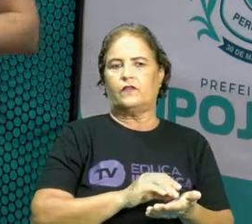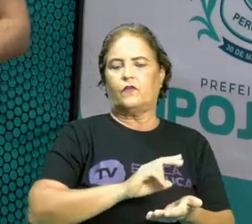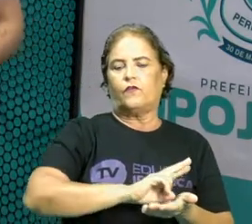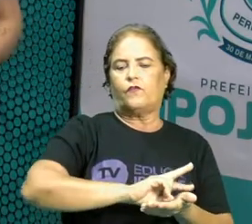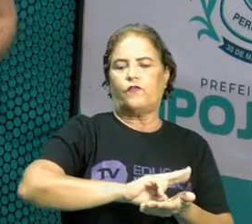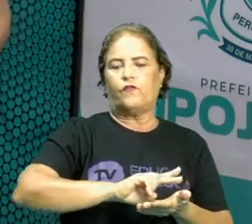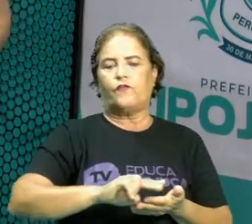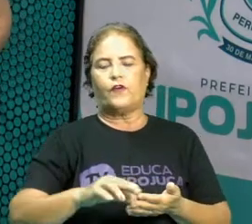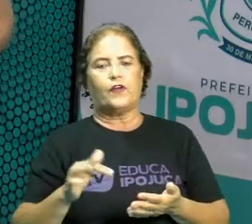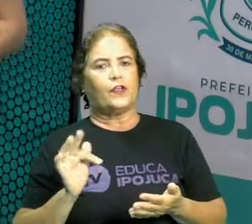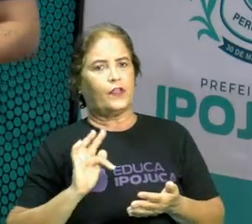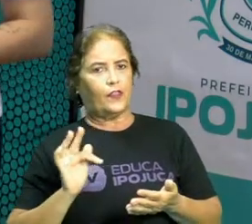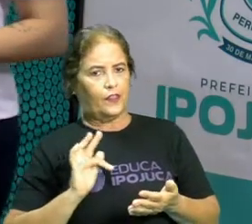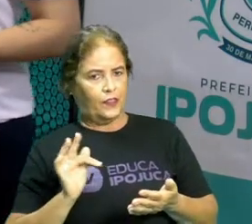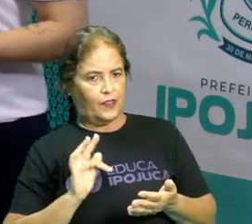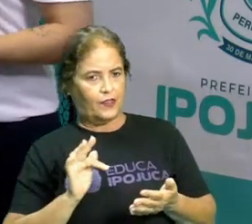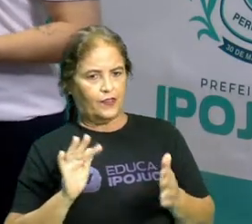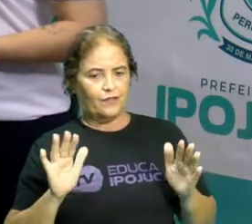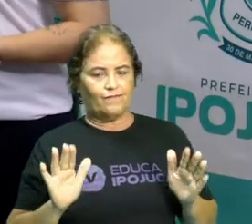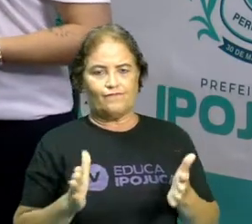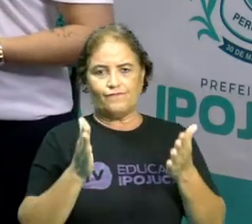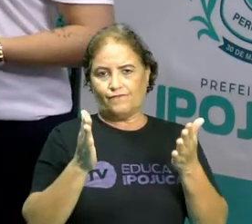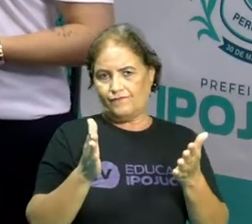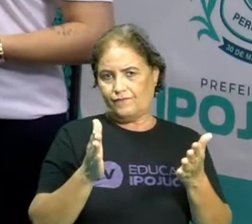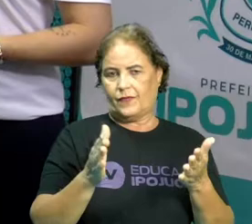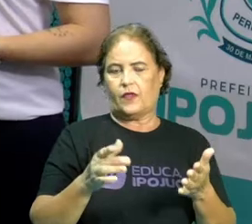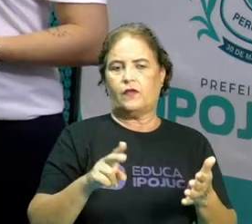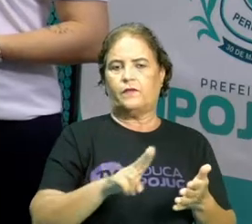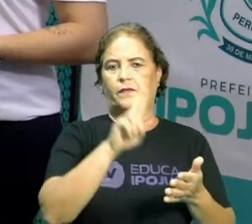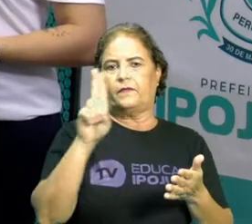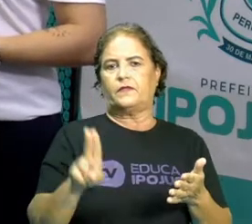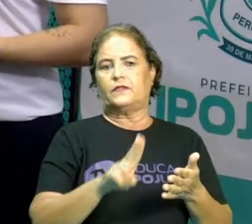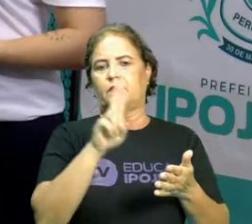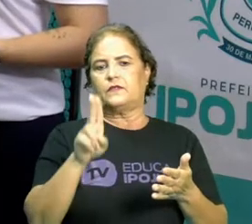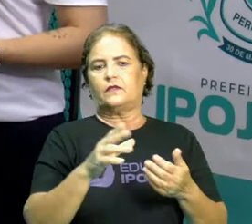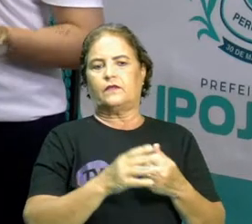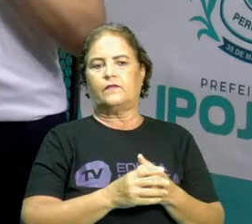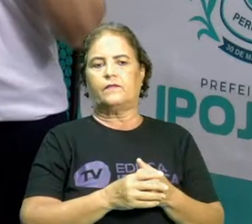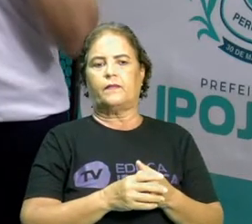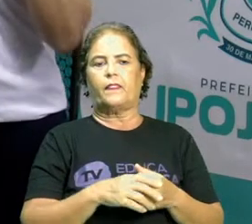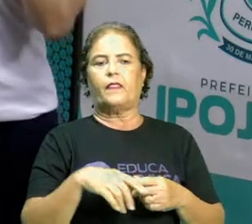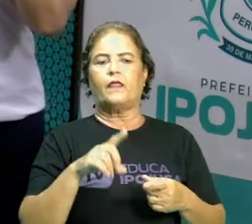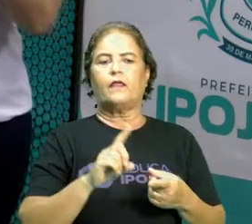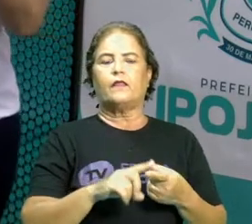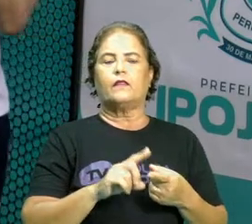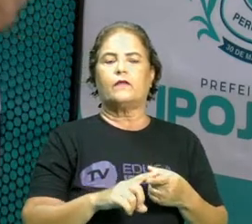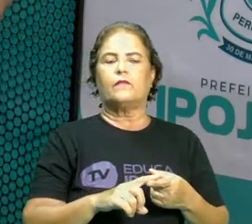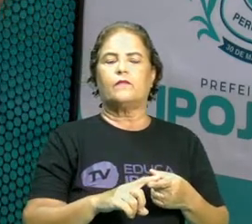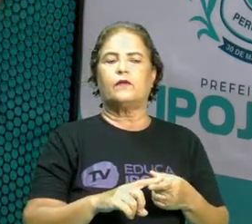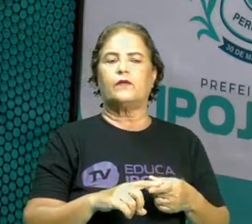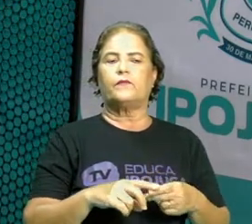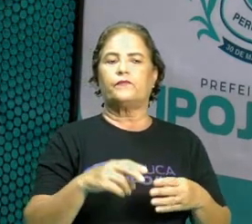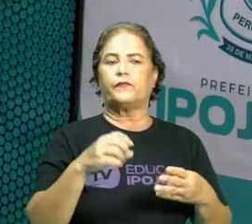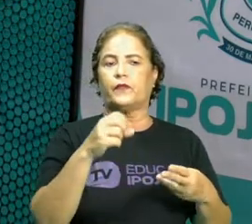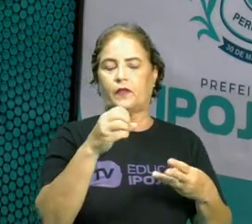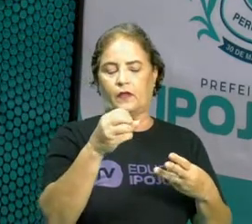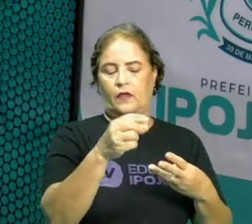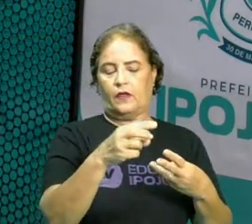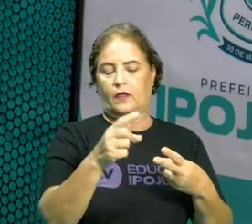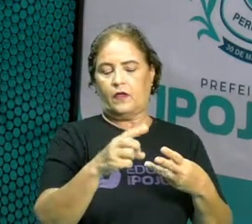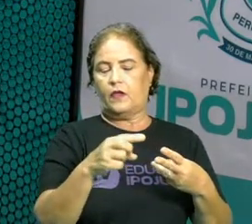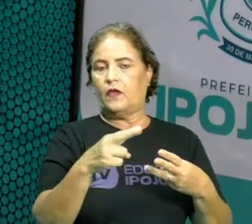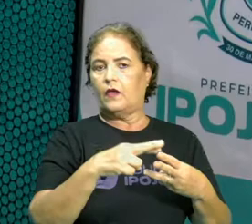são utilizadas, ok? E aí, o esquema de rimas. Nós vamos conhecer dois. Existem outros,